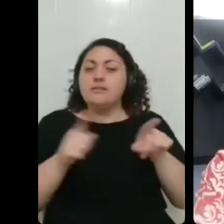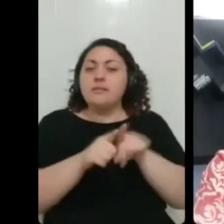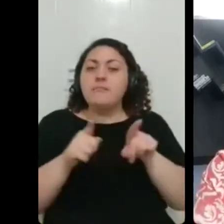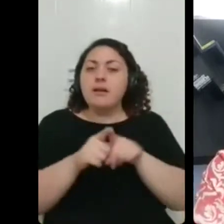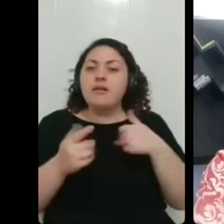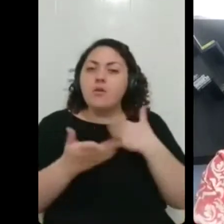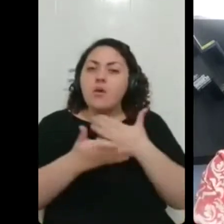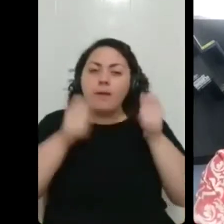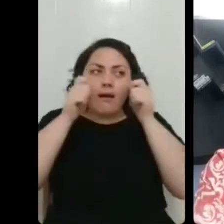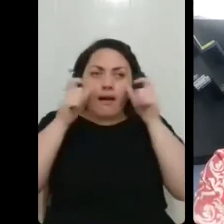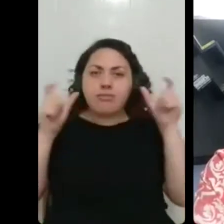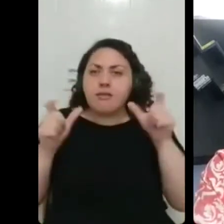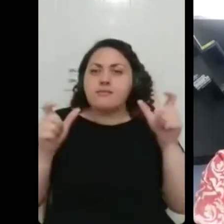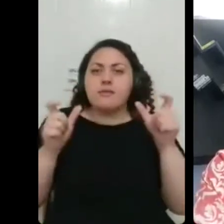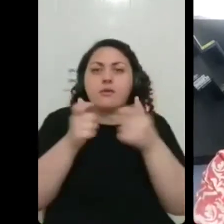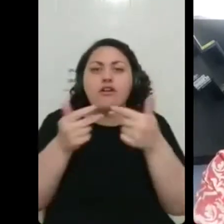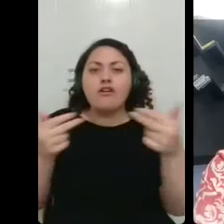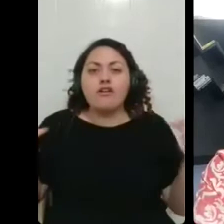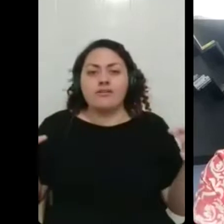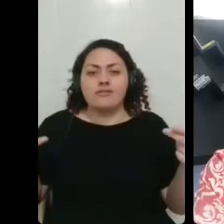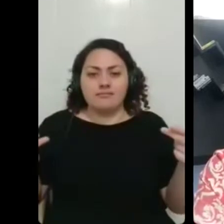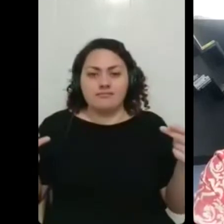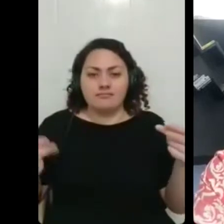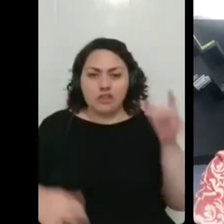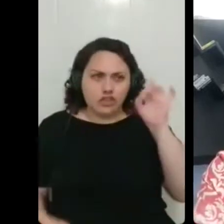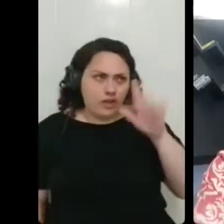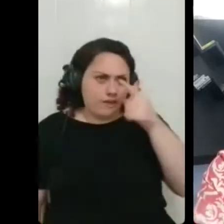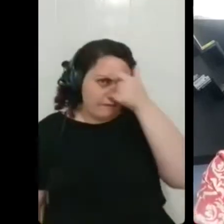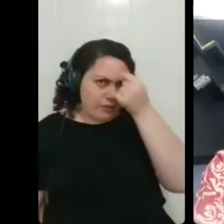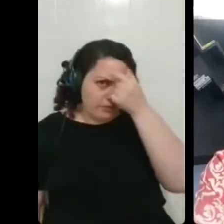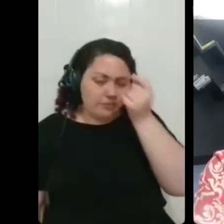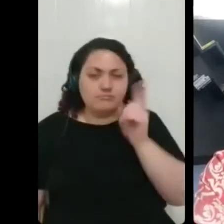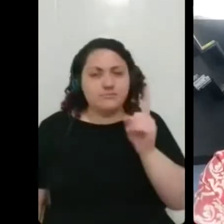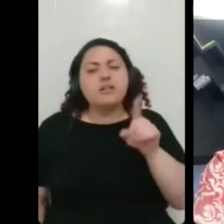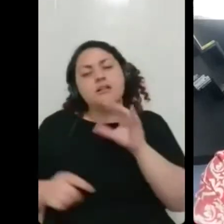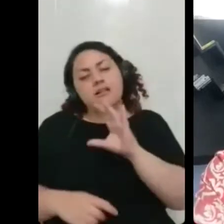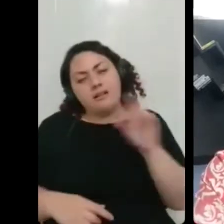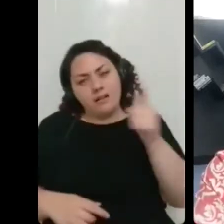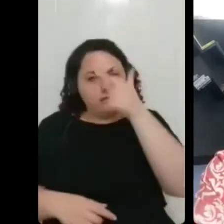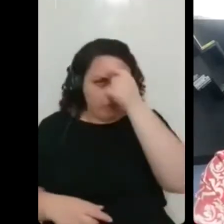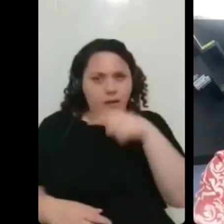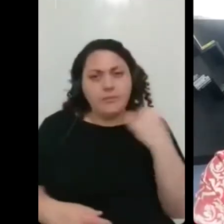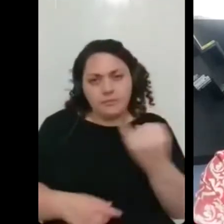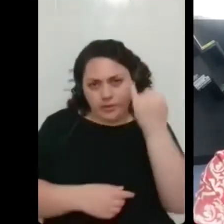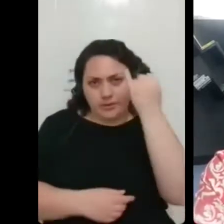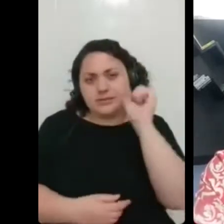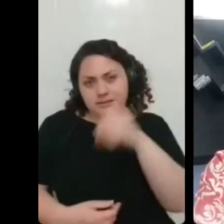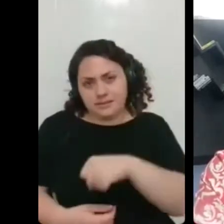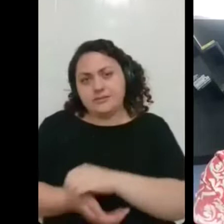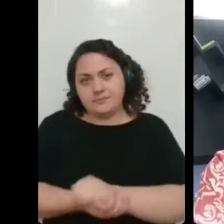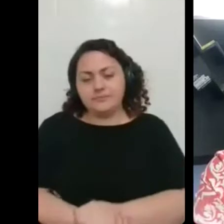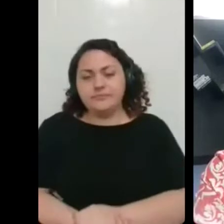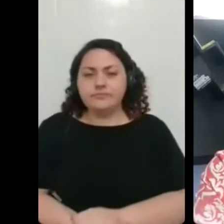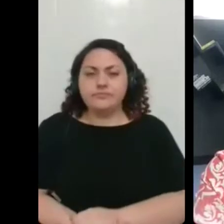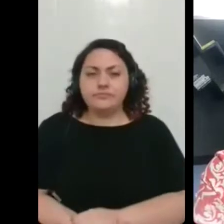sabe? para além da faculdade claro que a faculdade é uma coisa importante né? não vou ficar